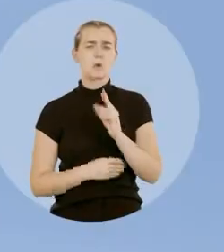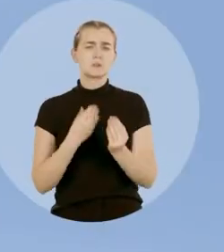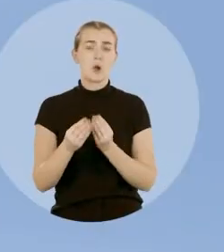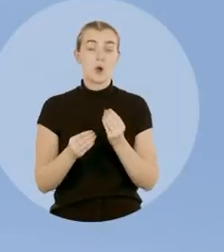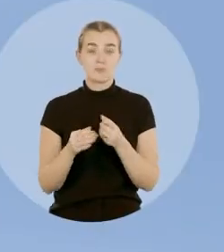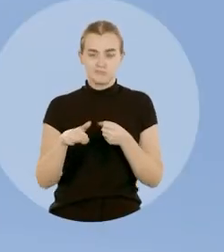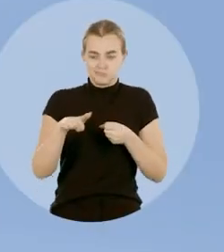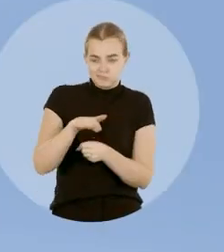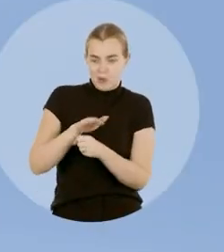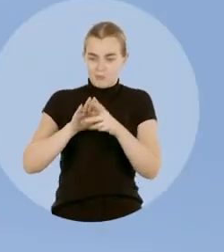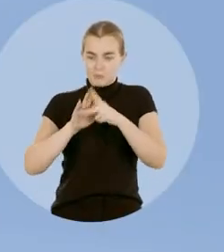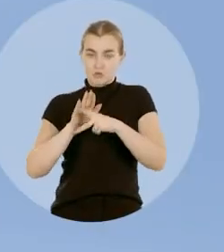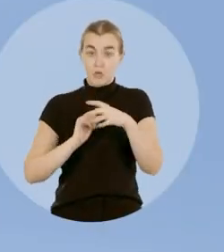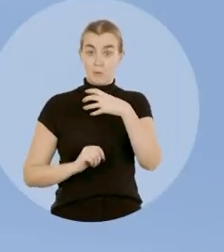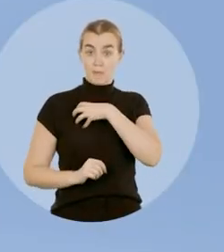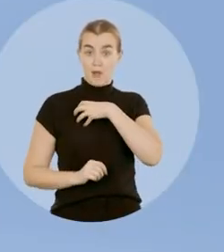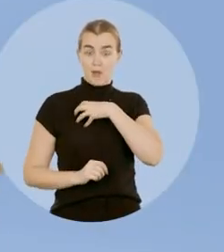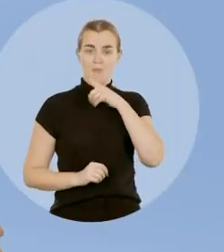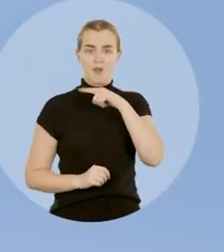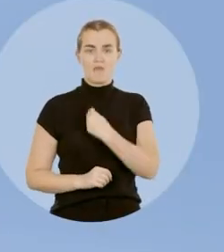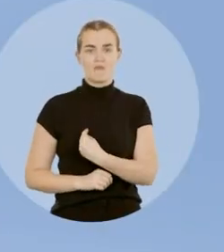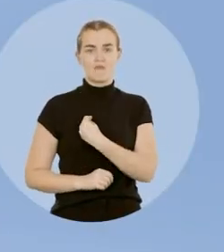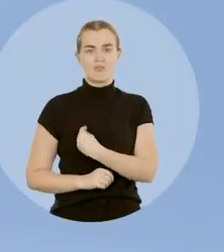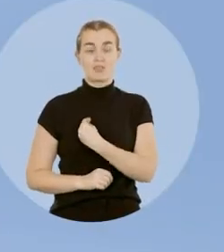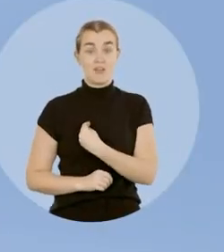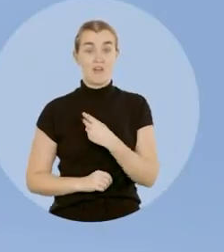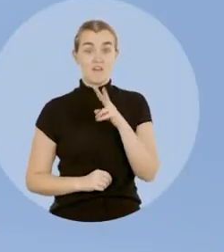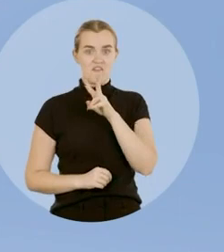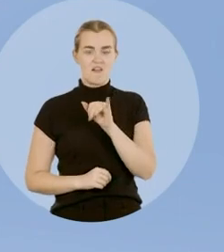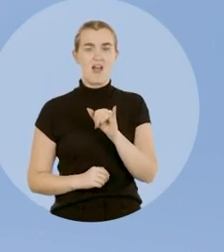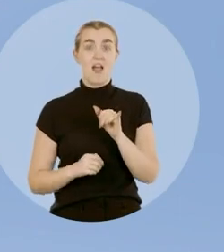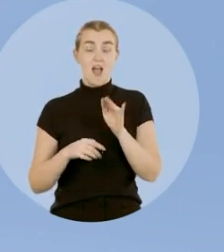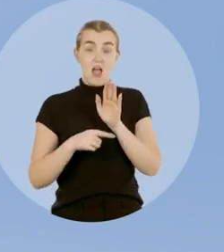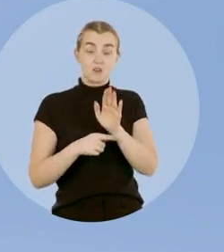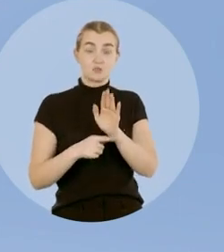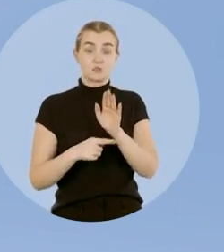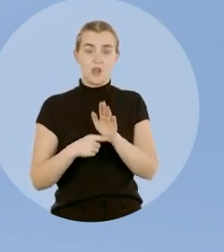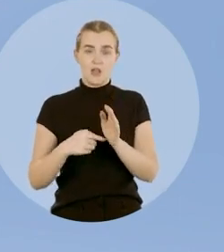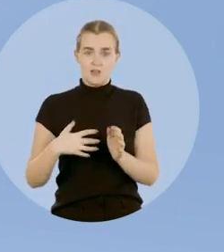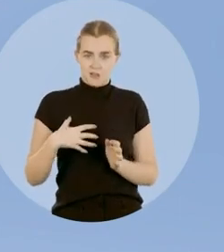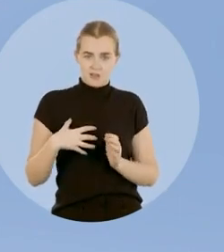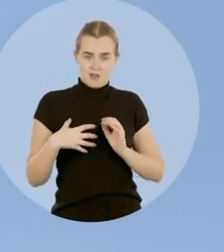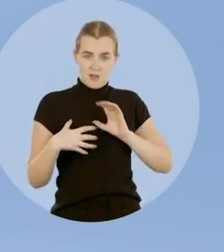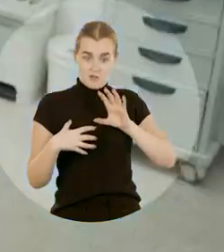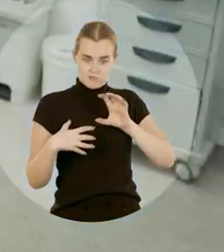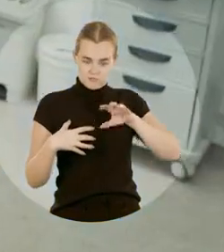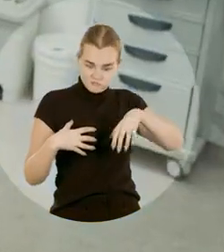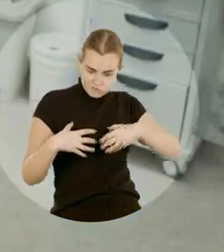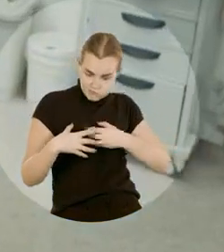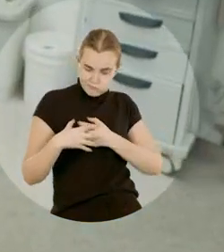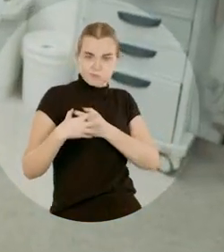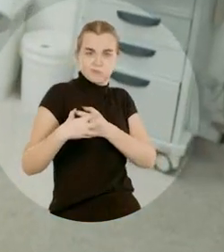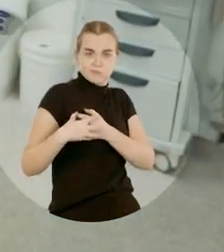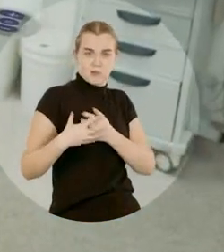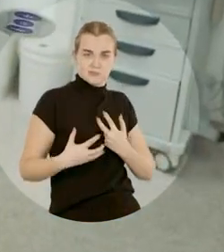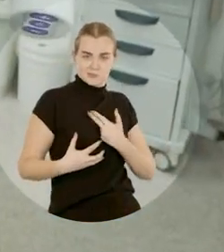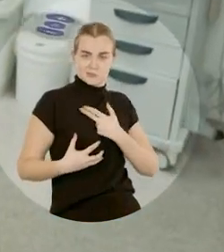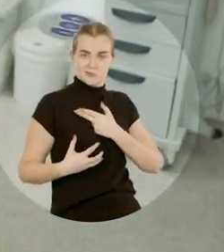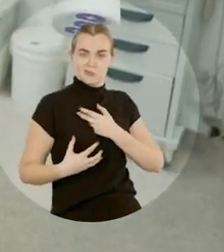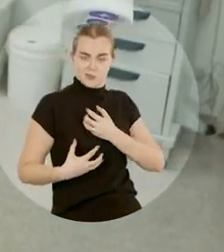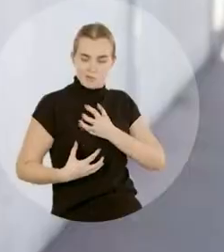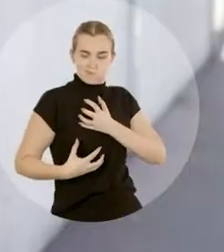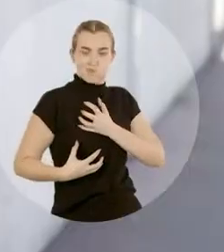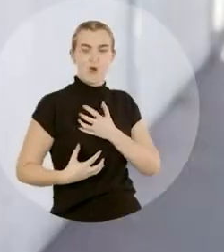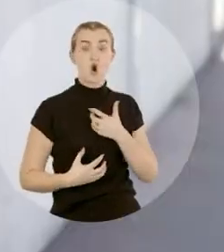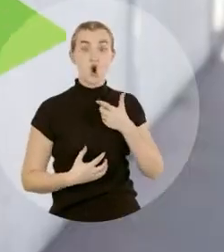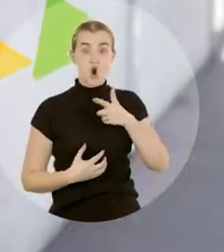Vida, o que vai permitir a aquisição de próteses e a realização de cirurgias para reconstrução mamária. Já tem um